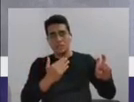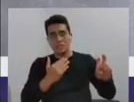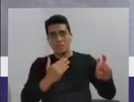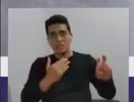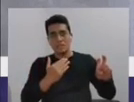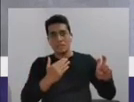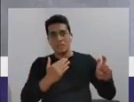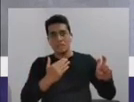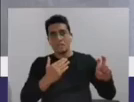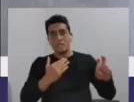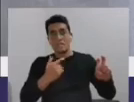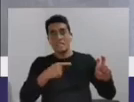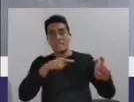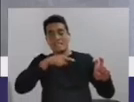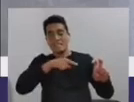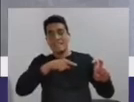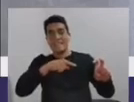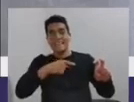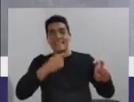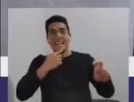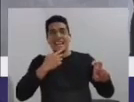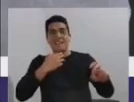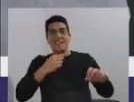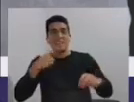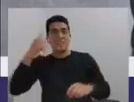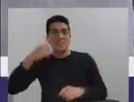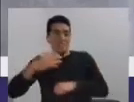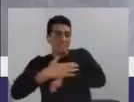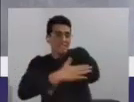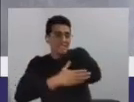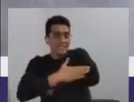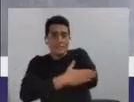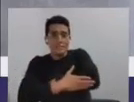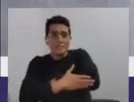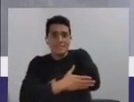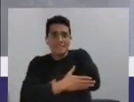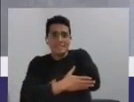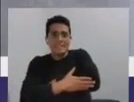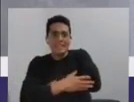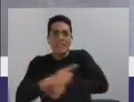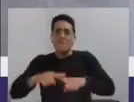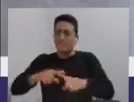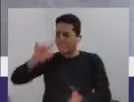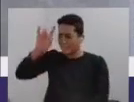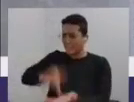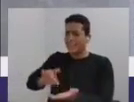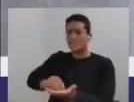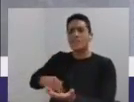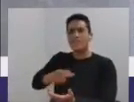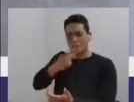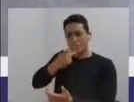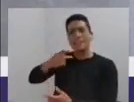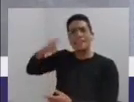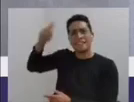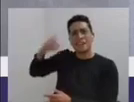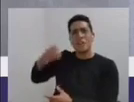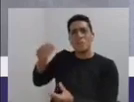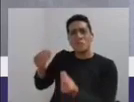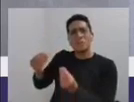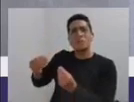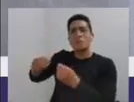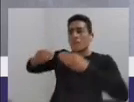ter ciúmes de requerimento, mas isso foi uma coisa que eu falei muito na campanha. Às vezes, as pessoas,